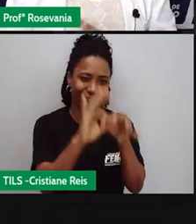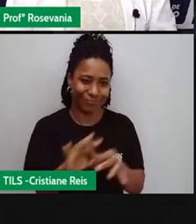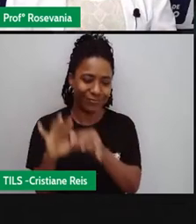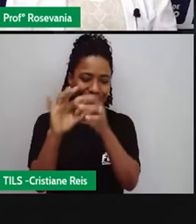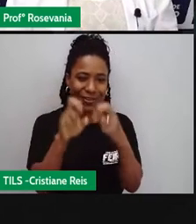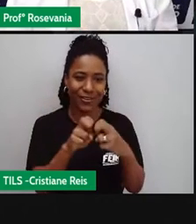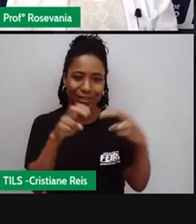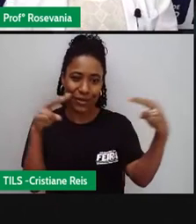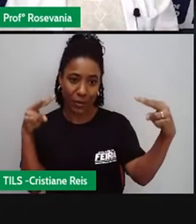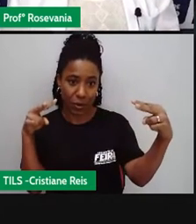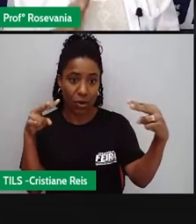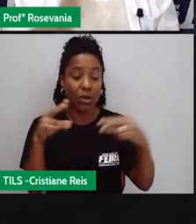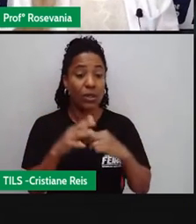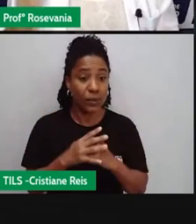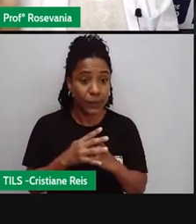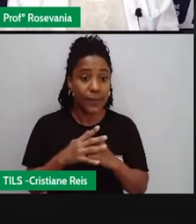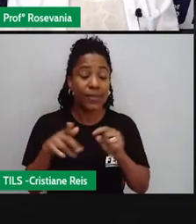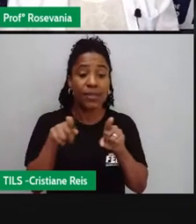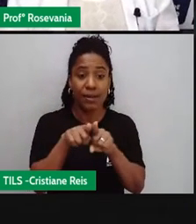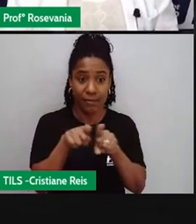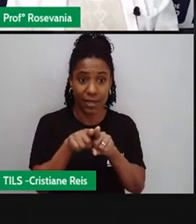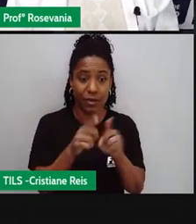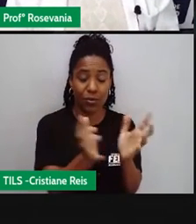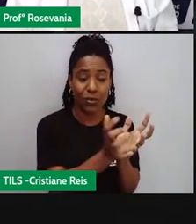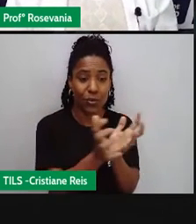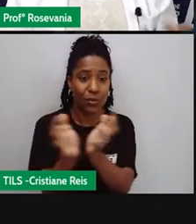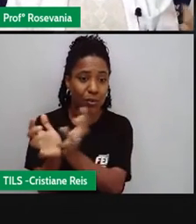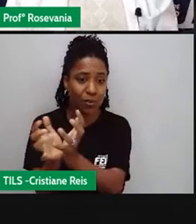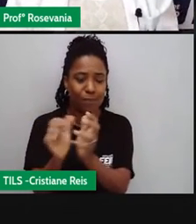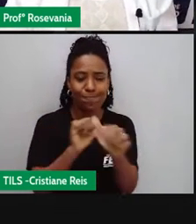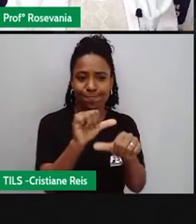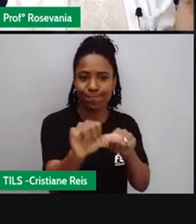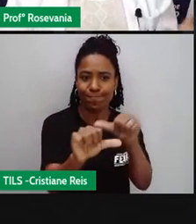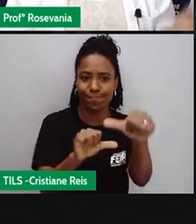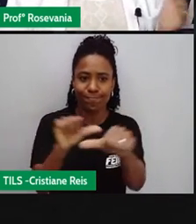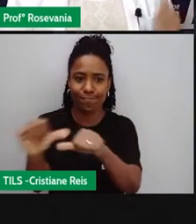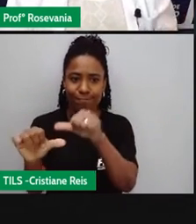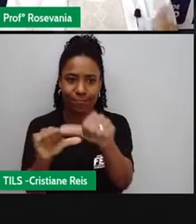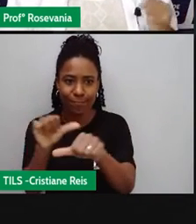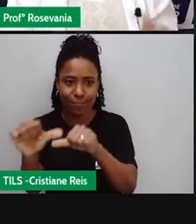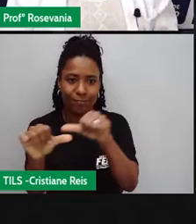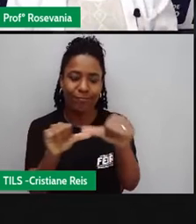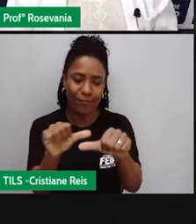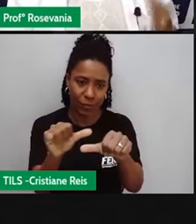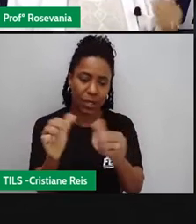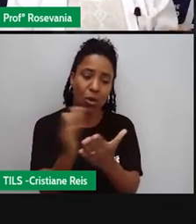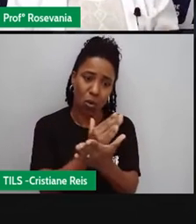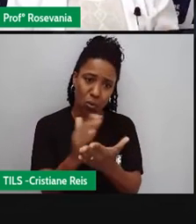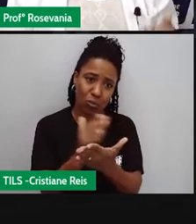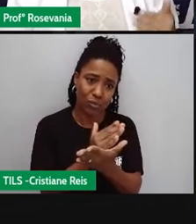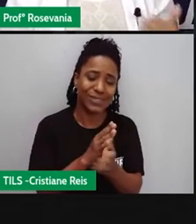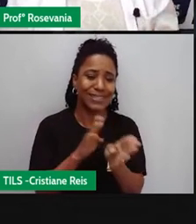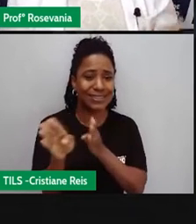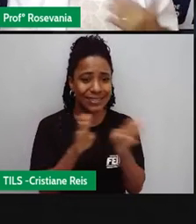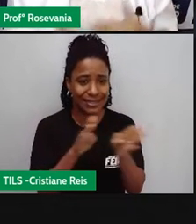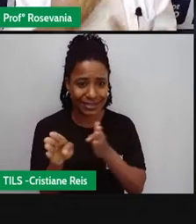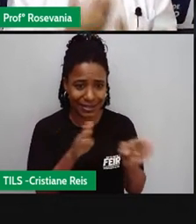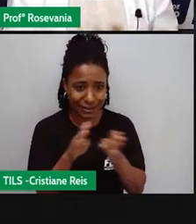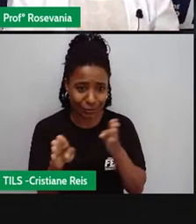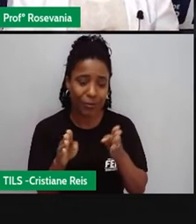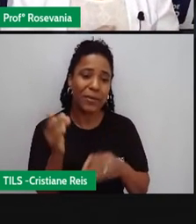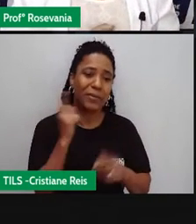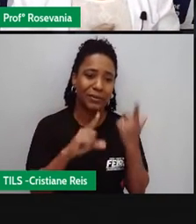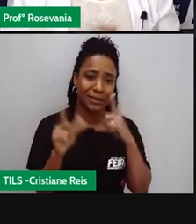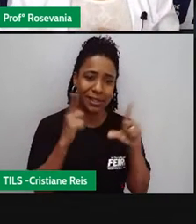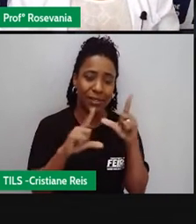que as classes elas vão, né, mudando, a gente vai percebendo que vai caindo esse acesso, vai perdendo um pouco